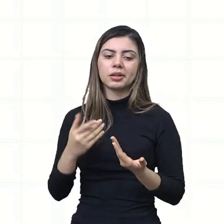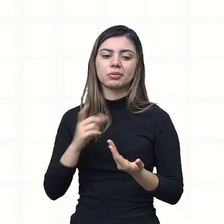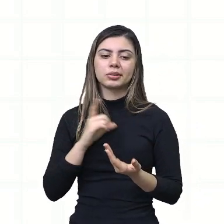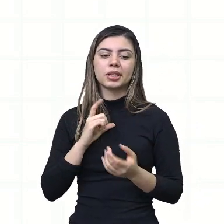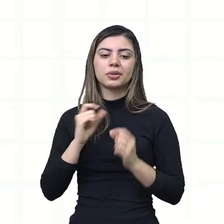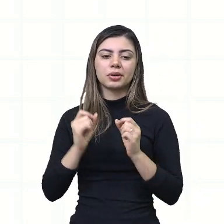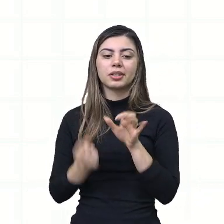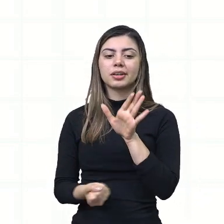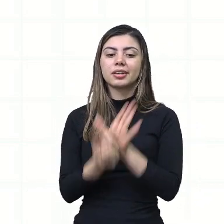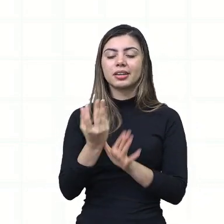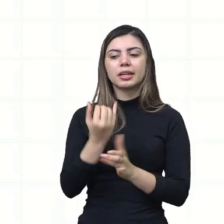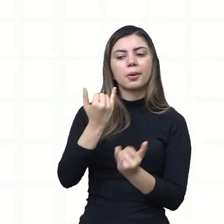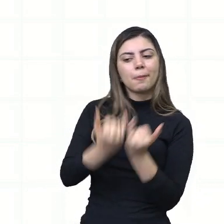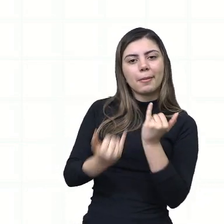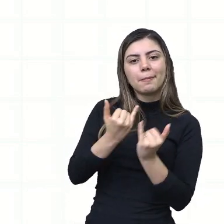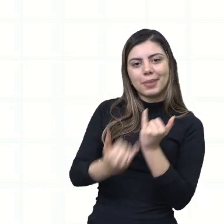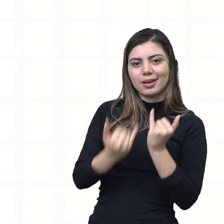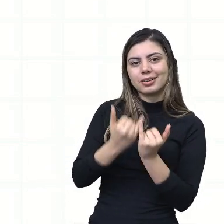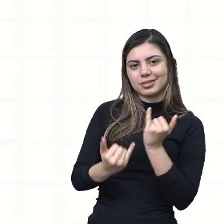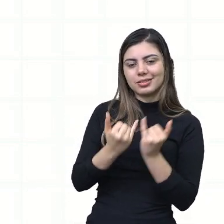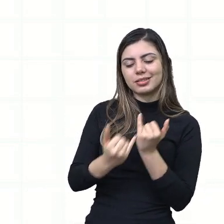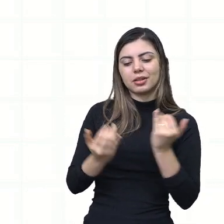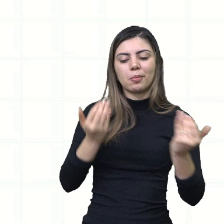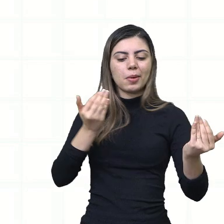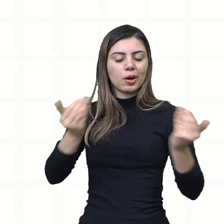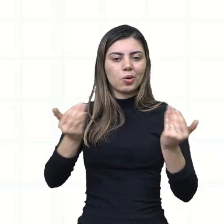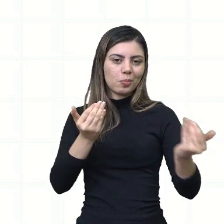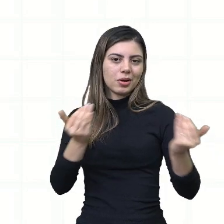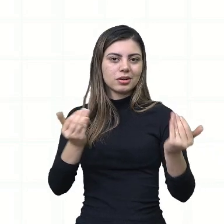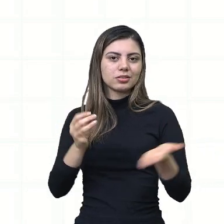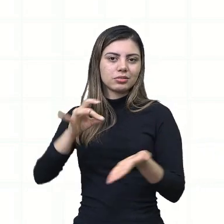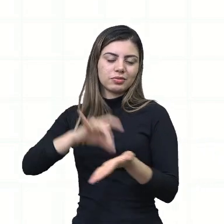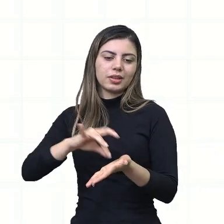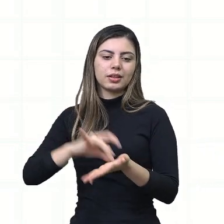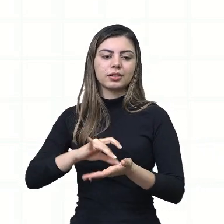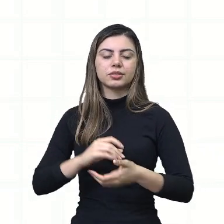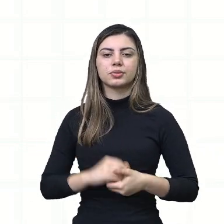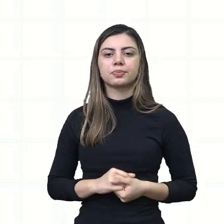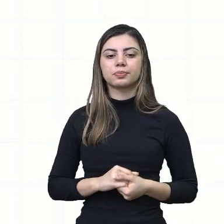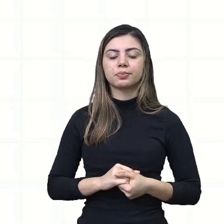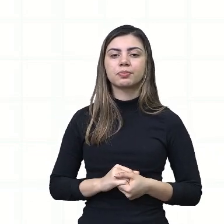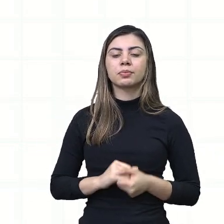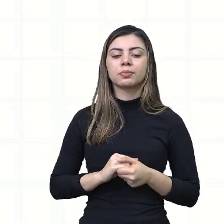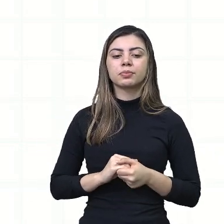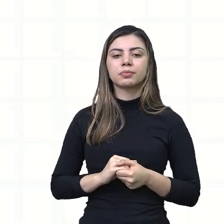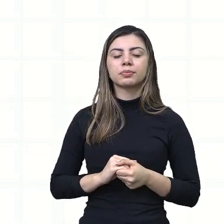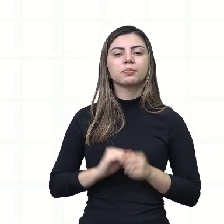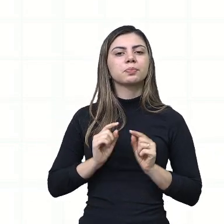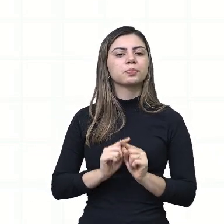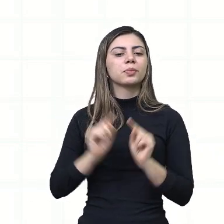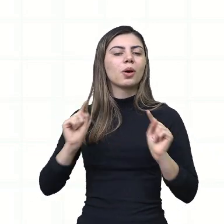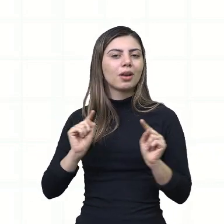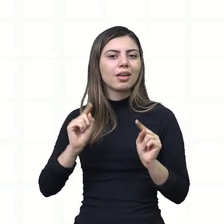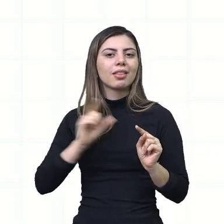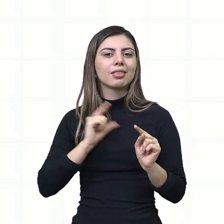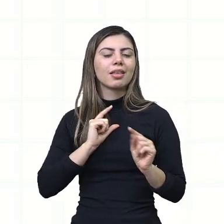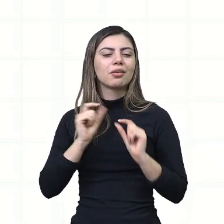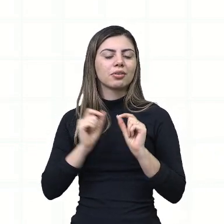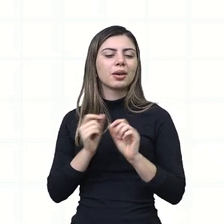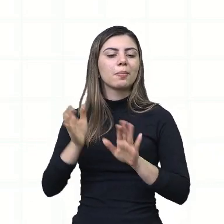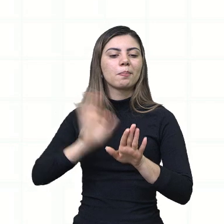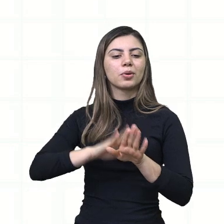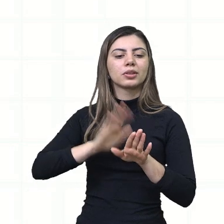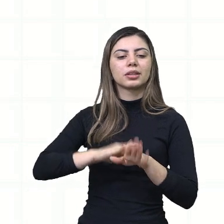verossemelhança, uma comparação com a realidade. Mas com um teor